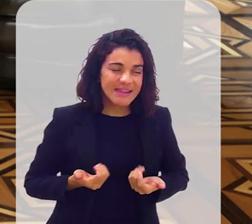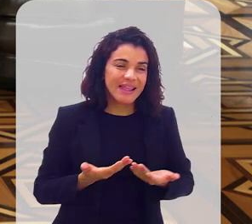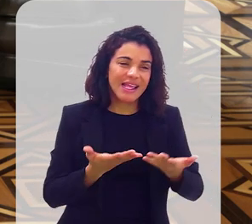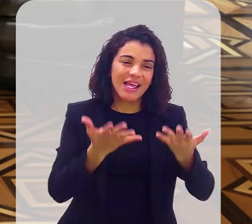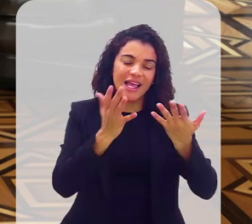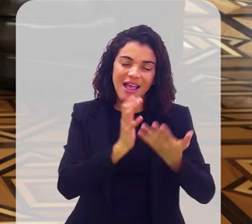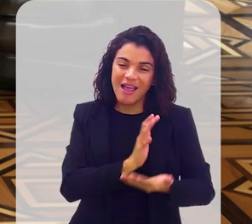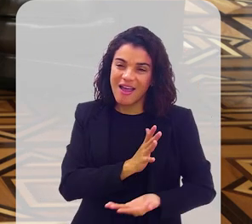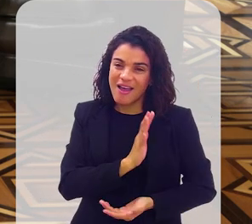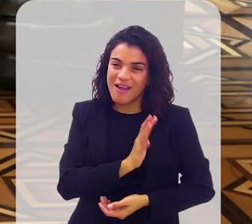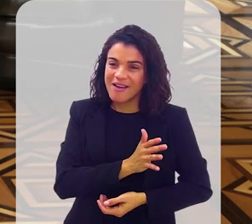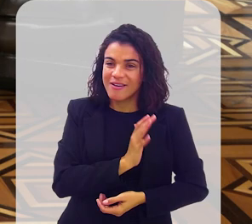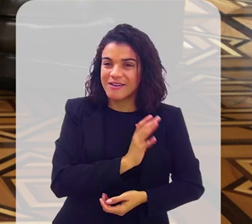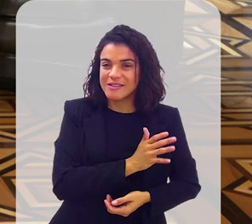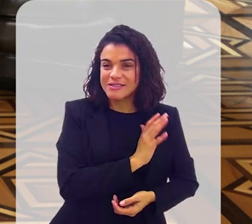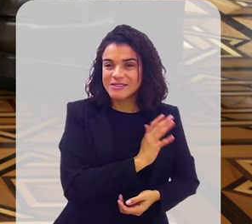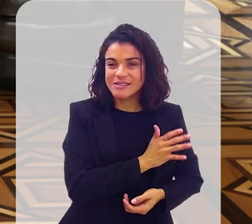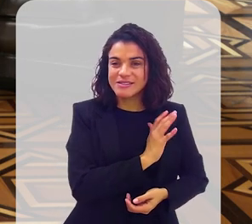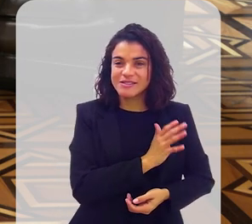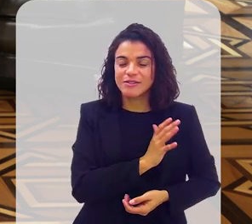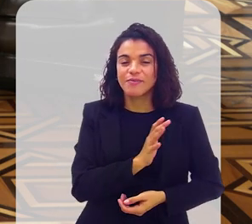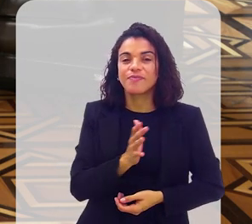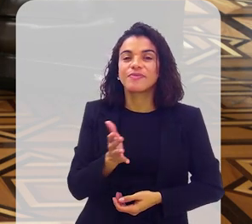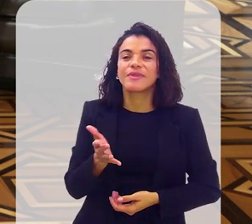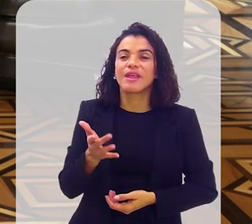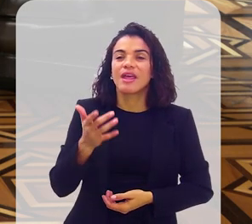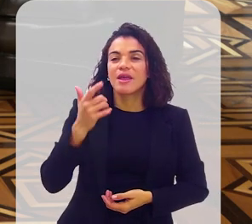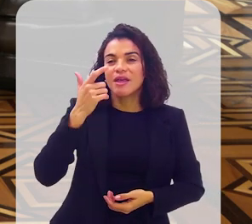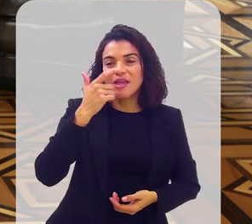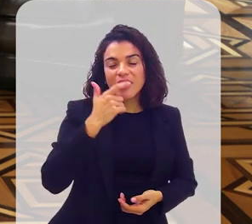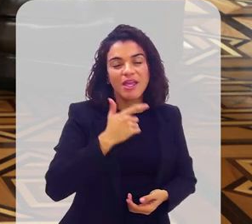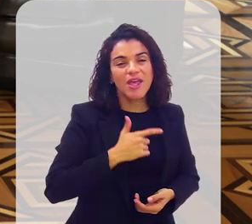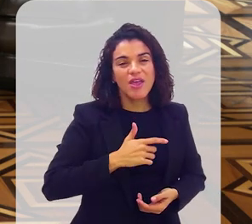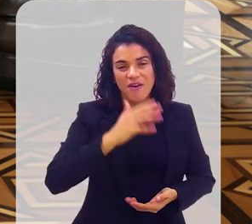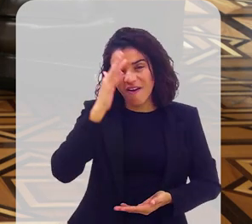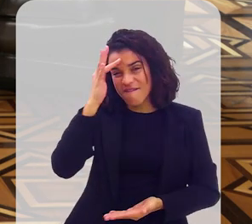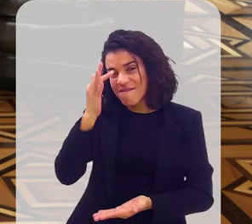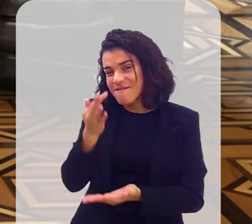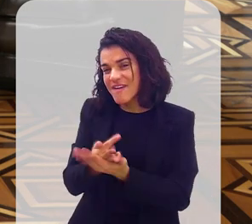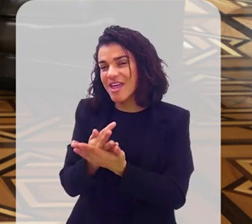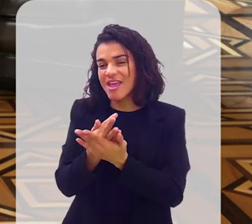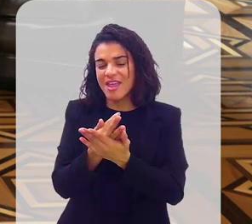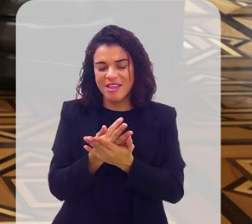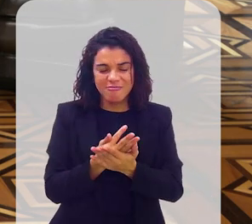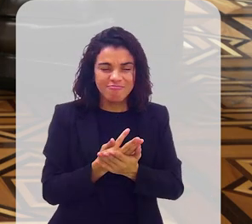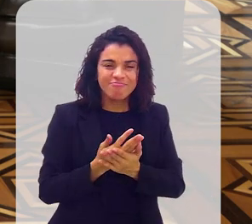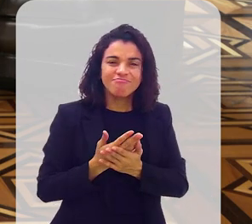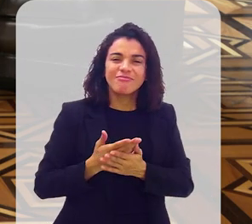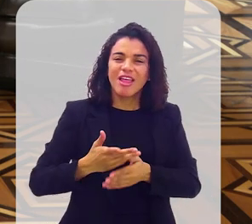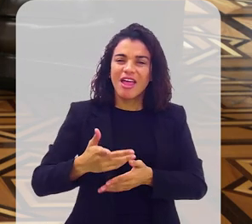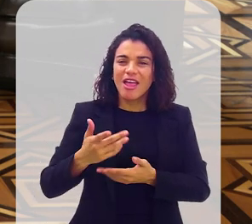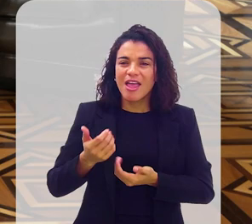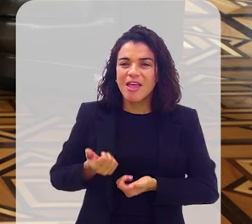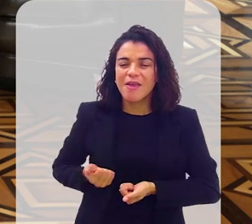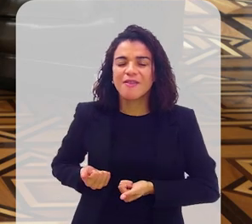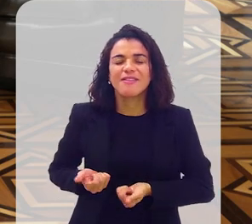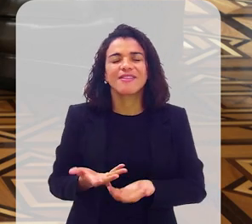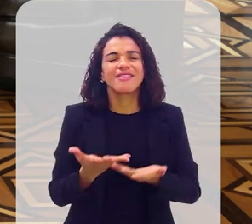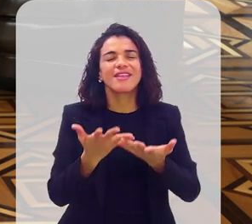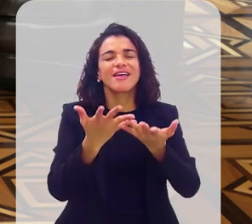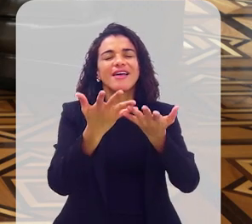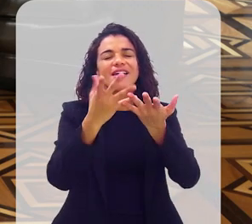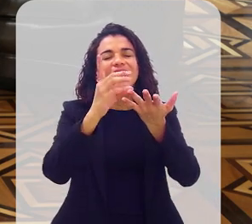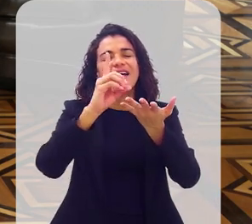coração Como uma oferta em teu altar Recebe